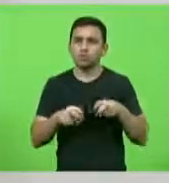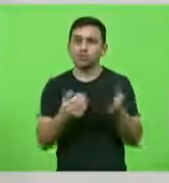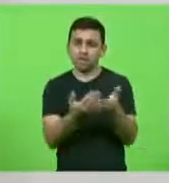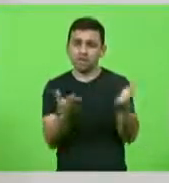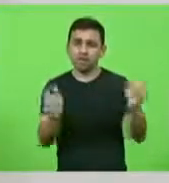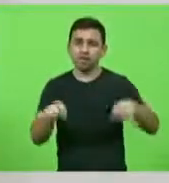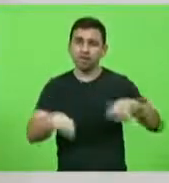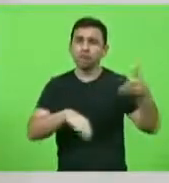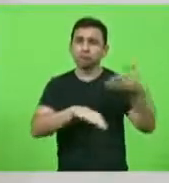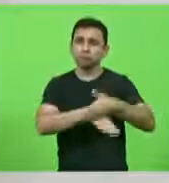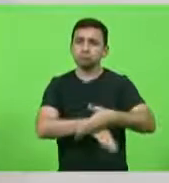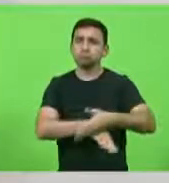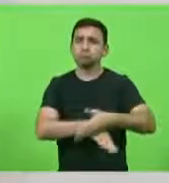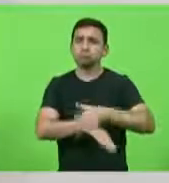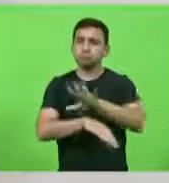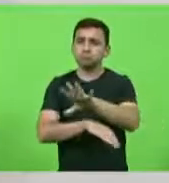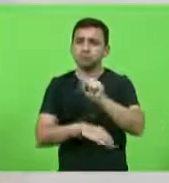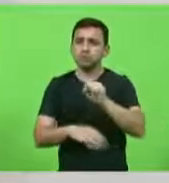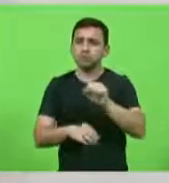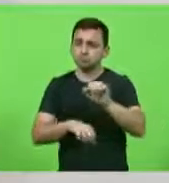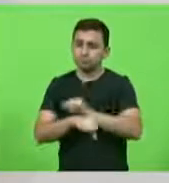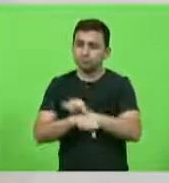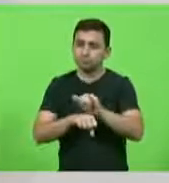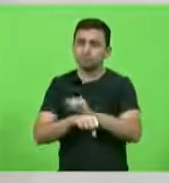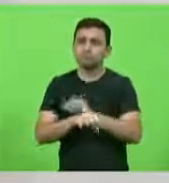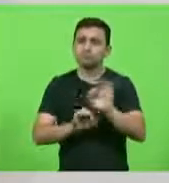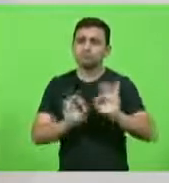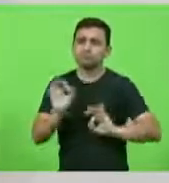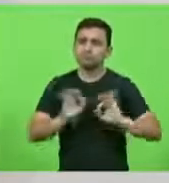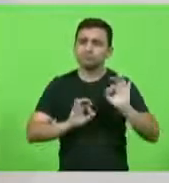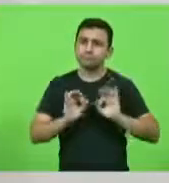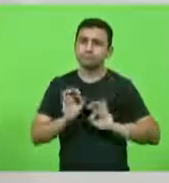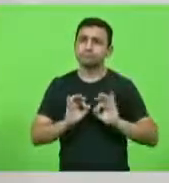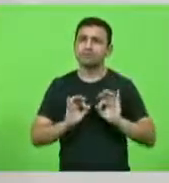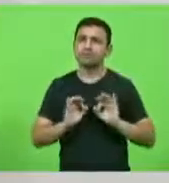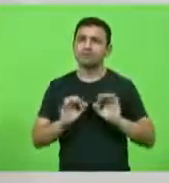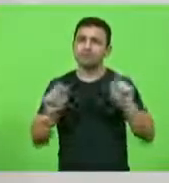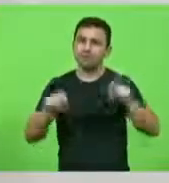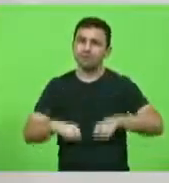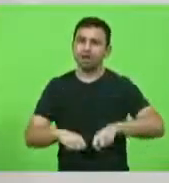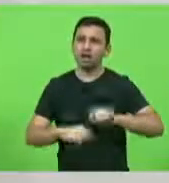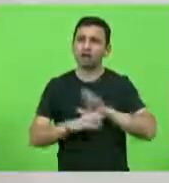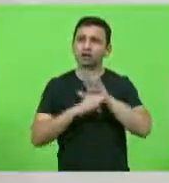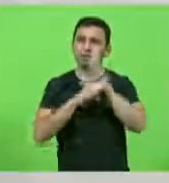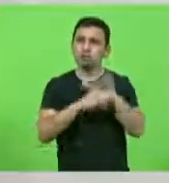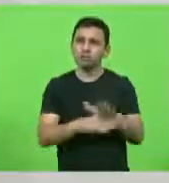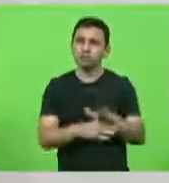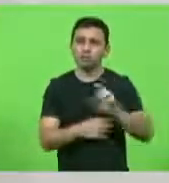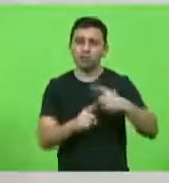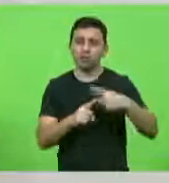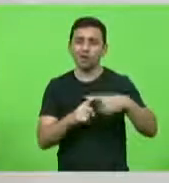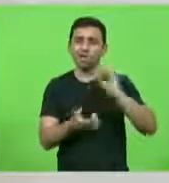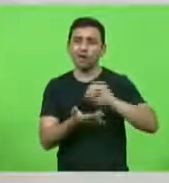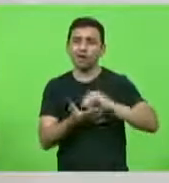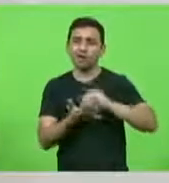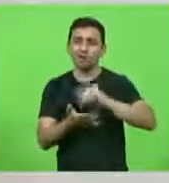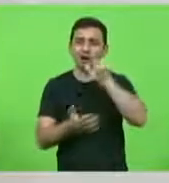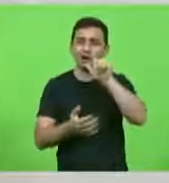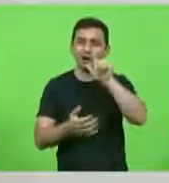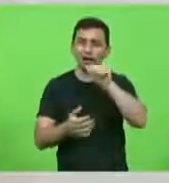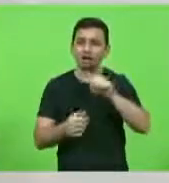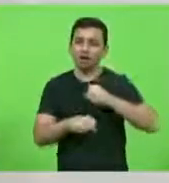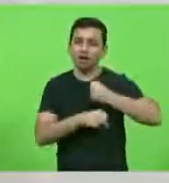acesso a esse planejamento que pretende suprir com a falta d'água nos próximos anos